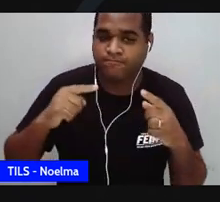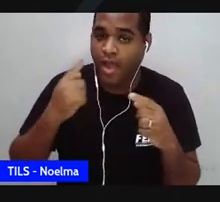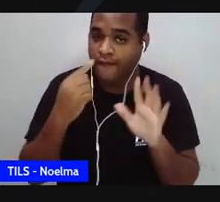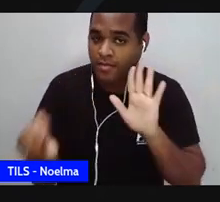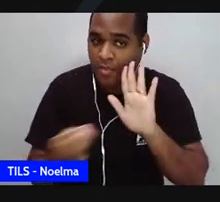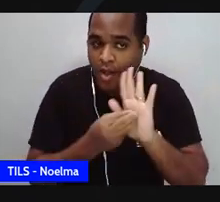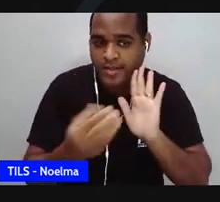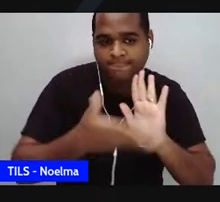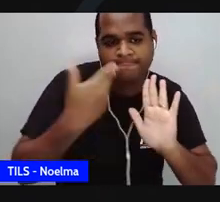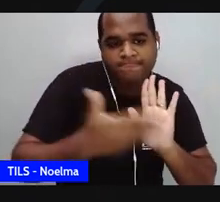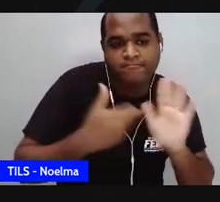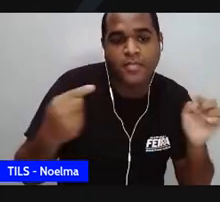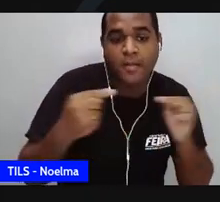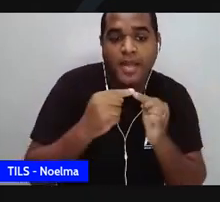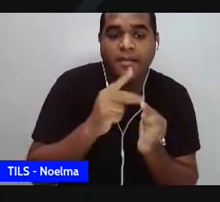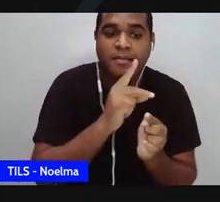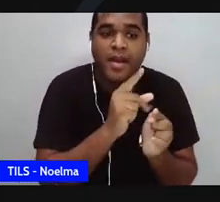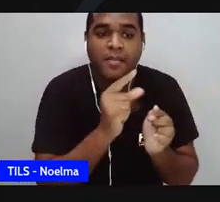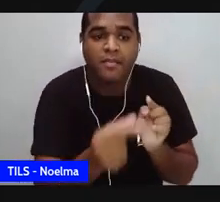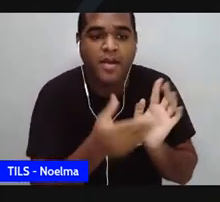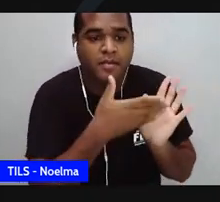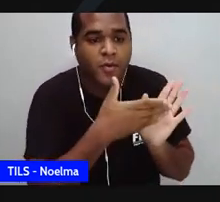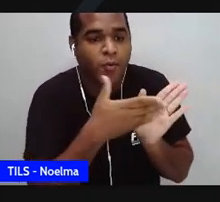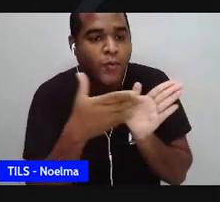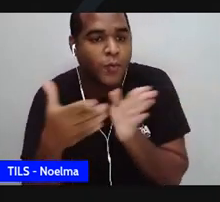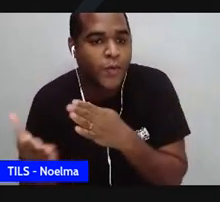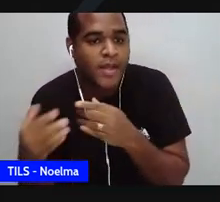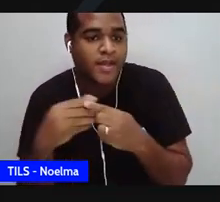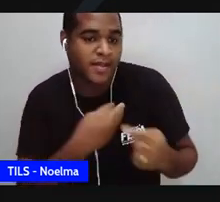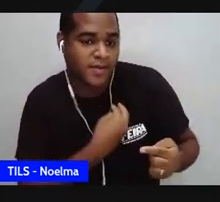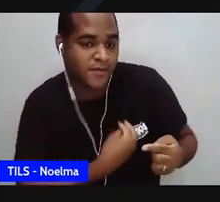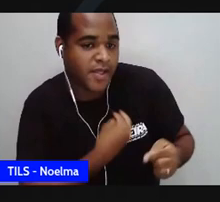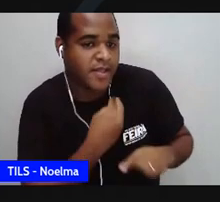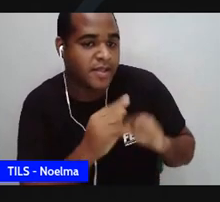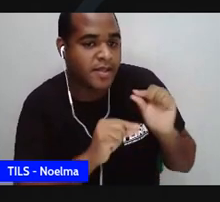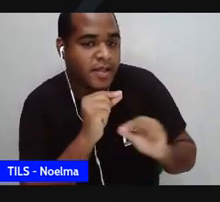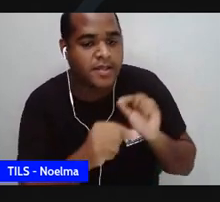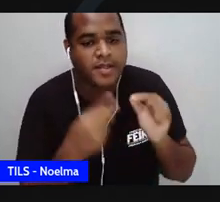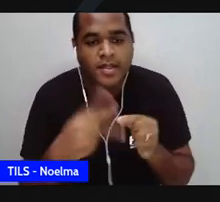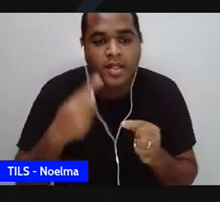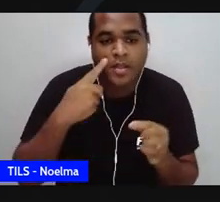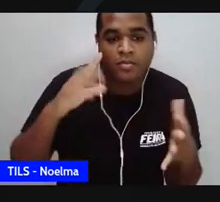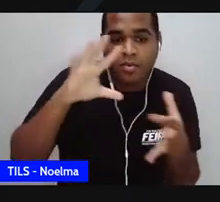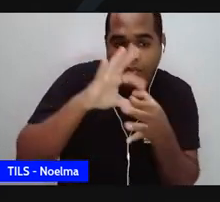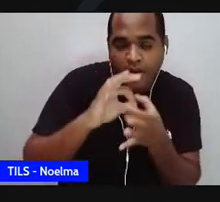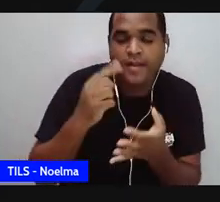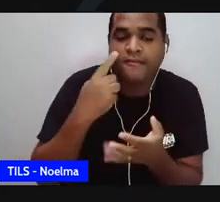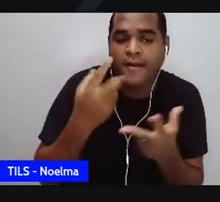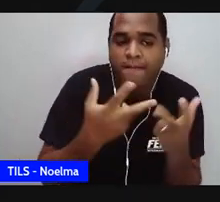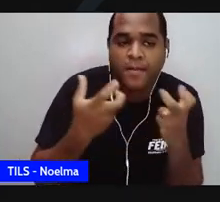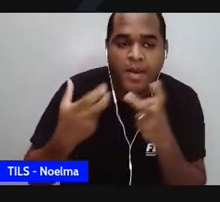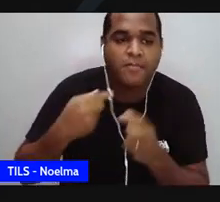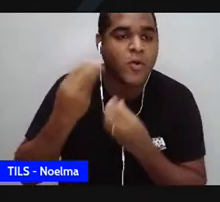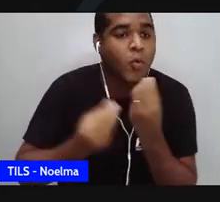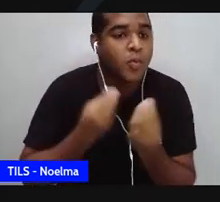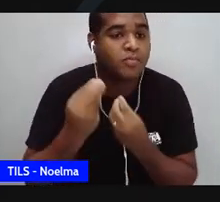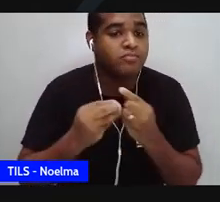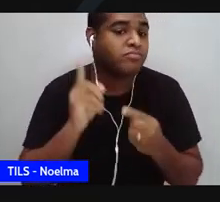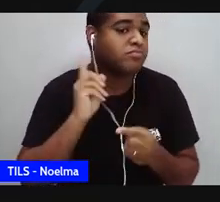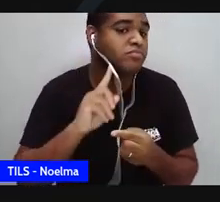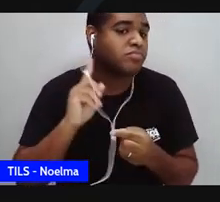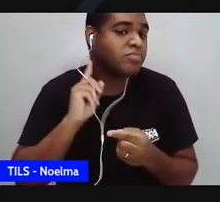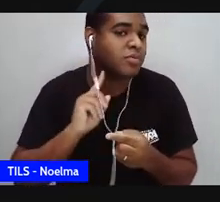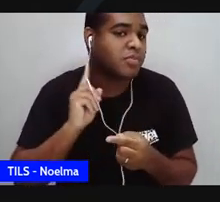livro Passagens da Vida Bela, inclusive a saída dela de Minas Gerais